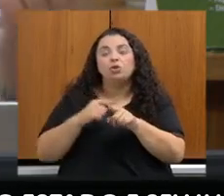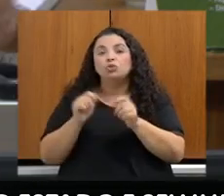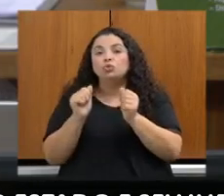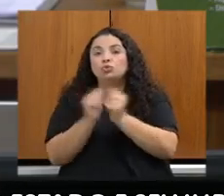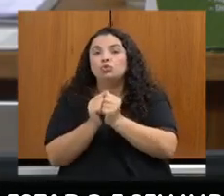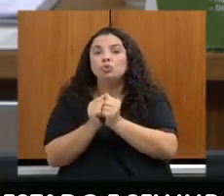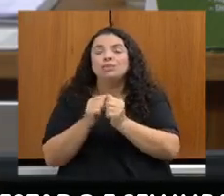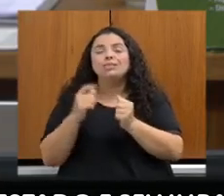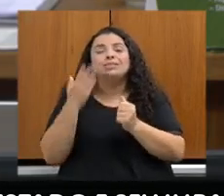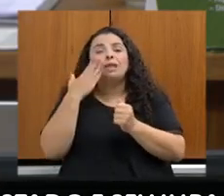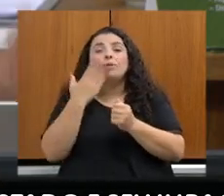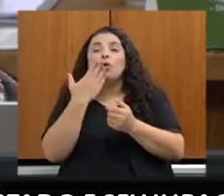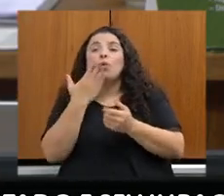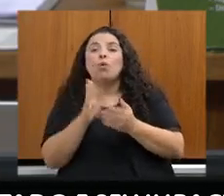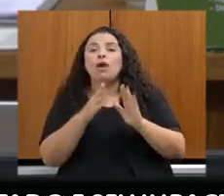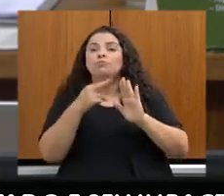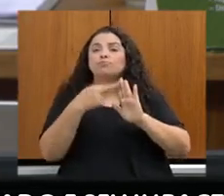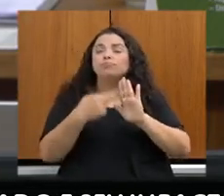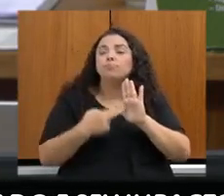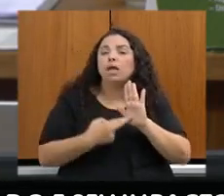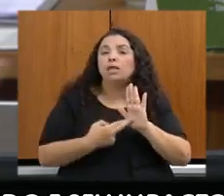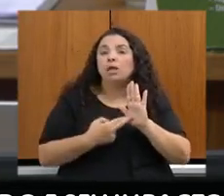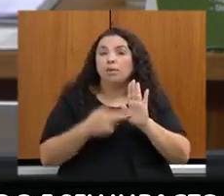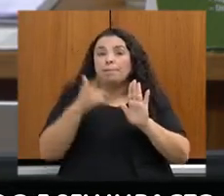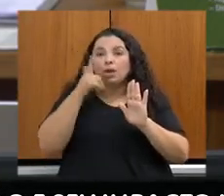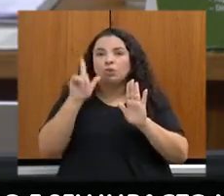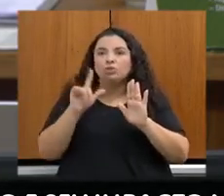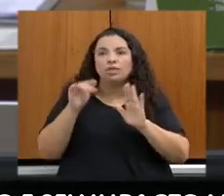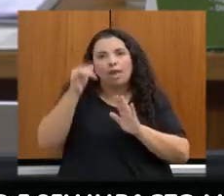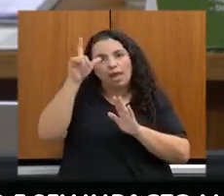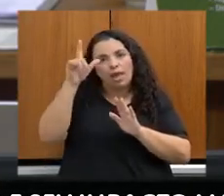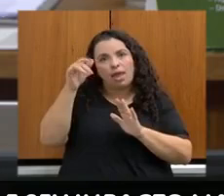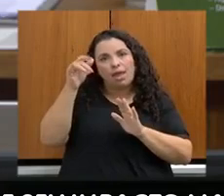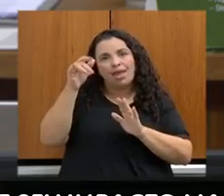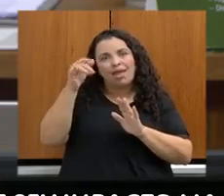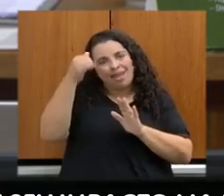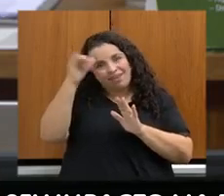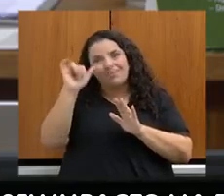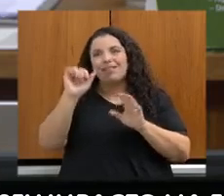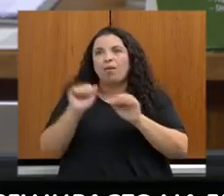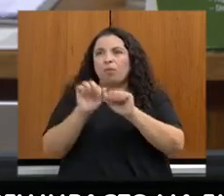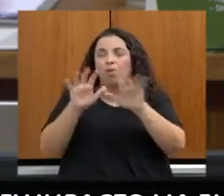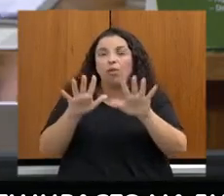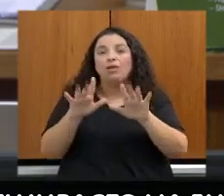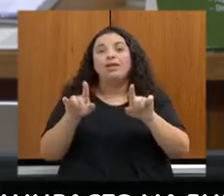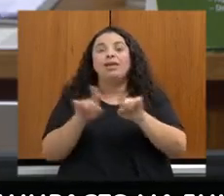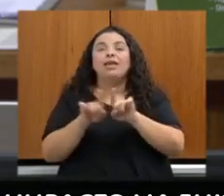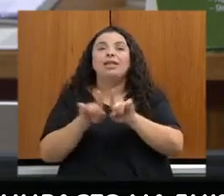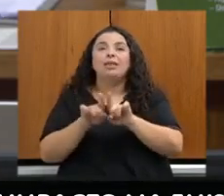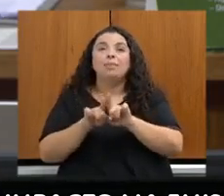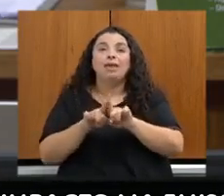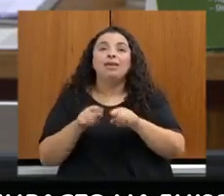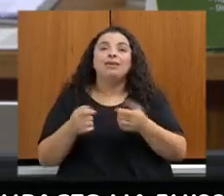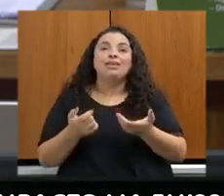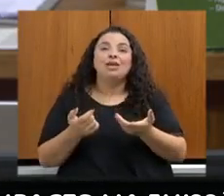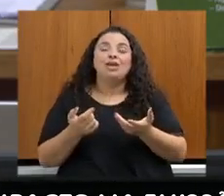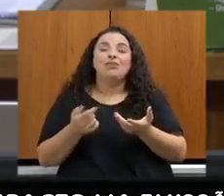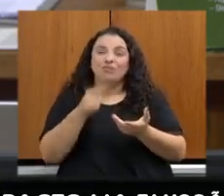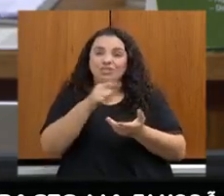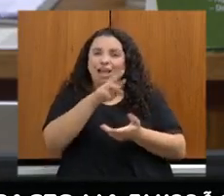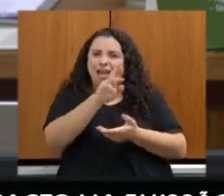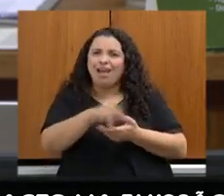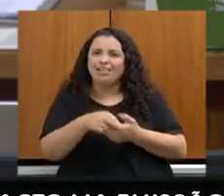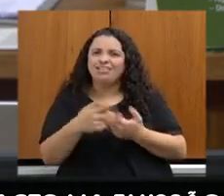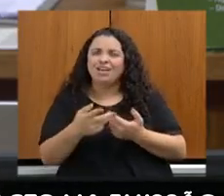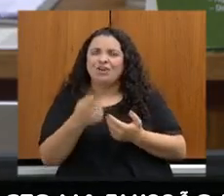medidas. Tantas medidas de redução, mas também potencializando, você tem toda a razão, foi mencionado aqui, nós somos,